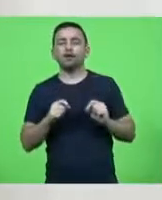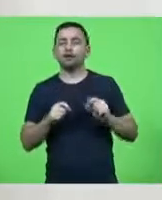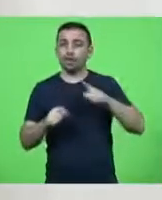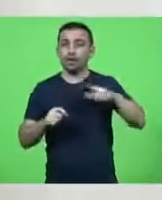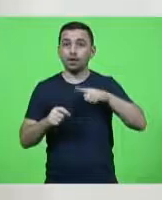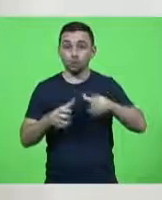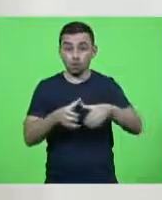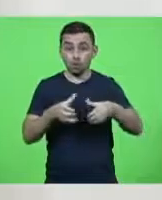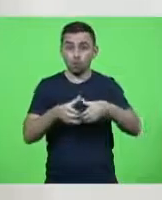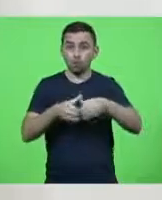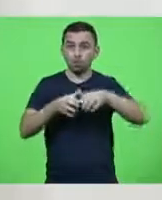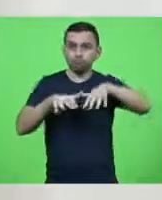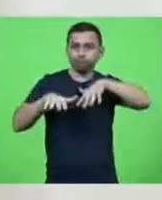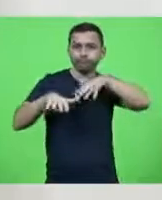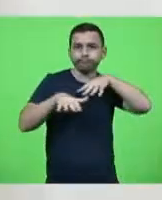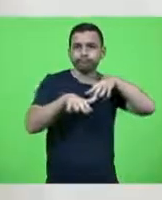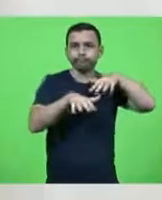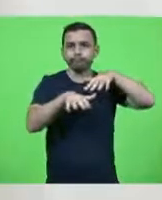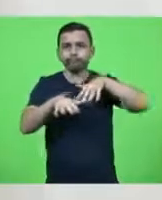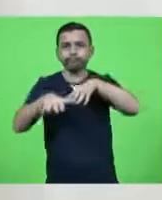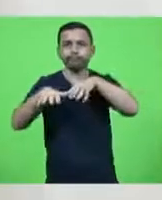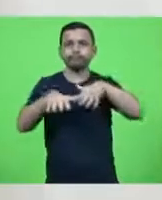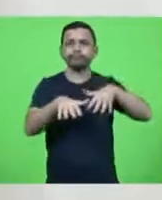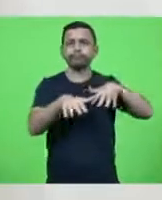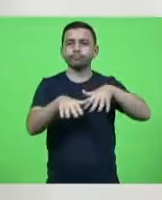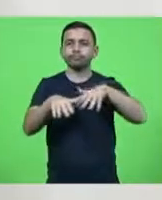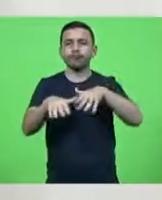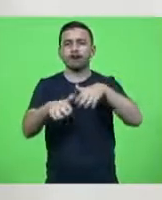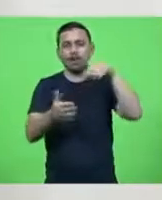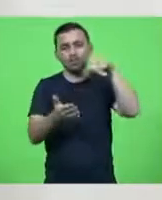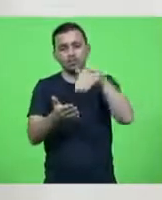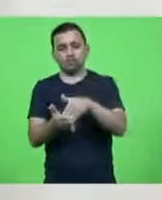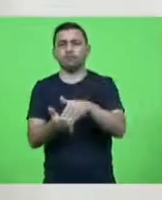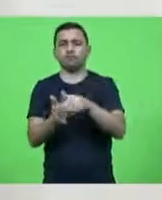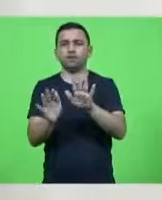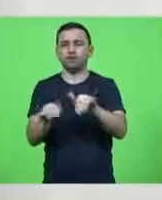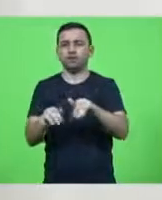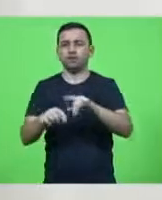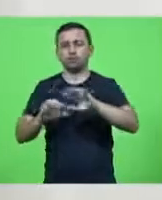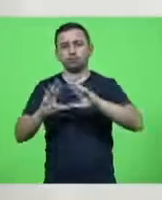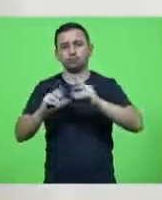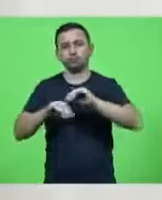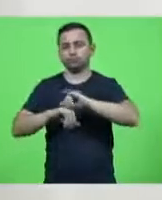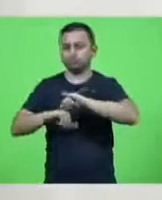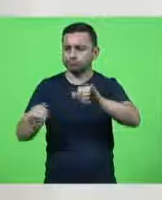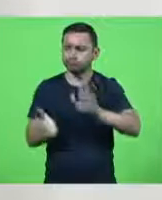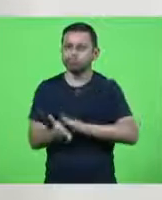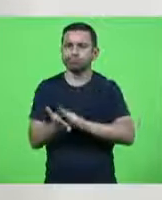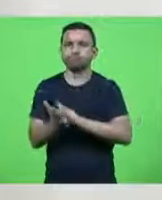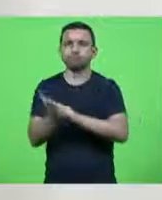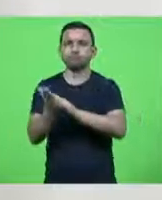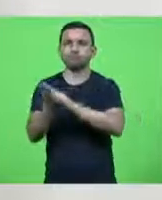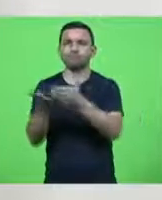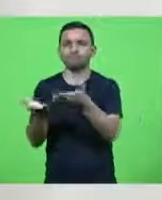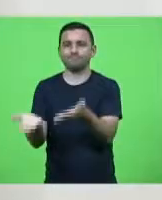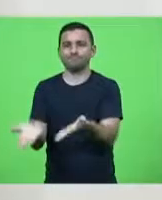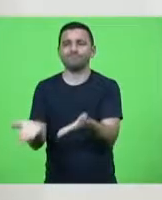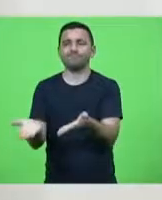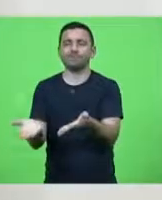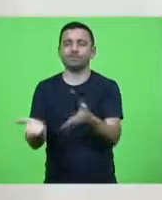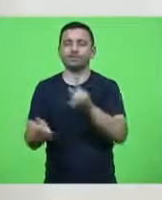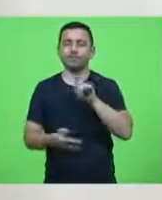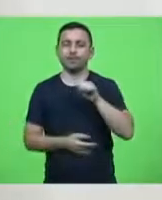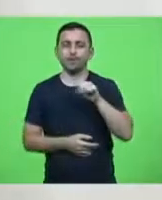que aconteceu para, no último momento, homenagear essa grande pessoa que foi o